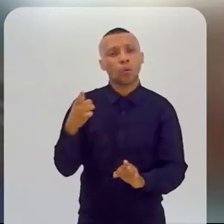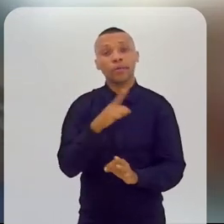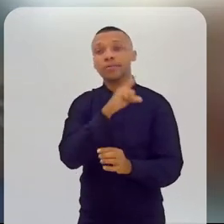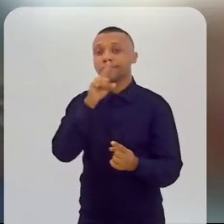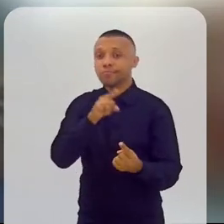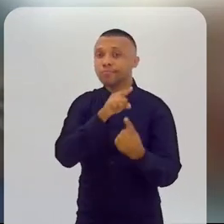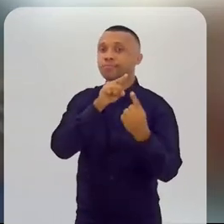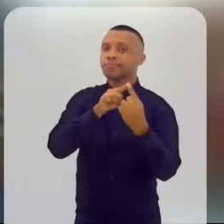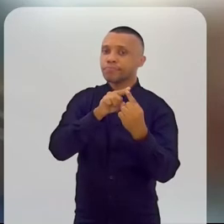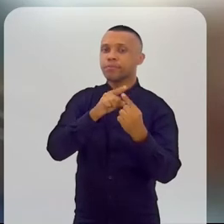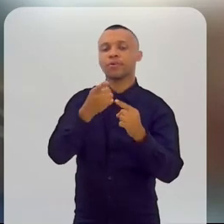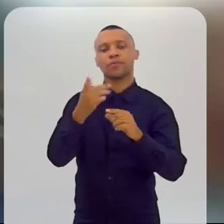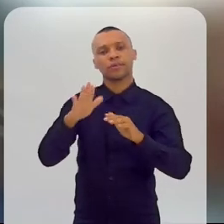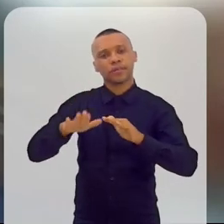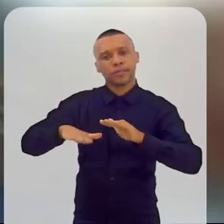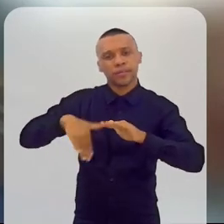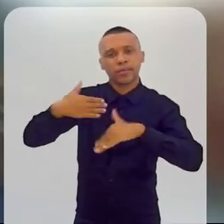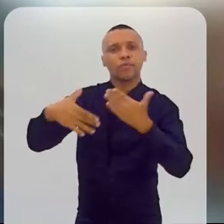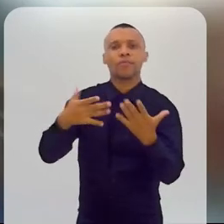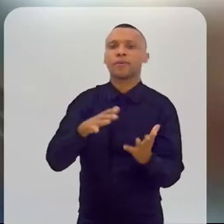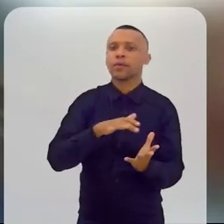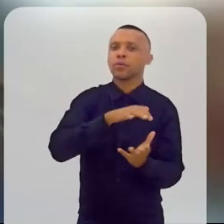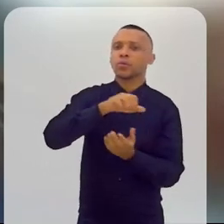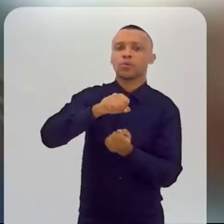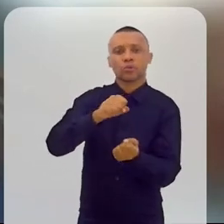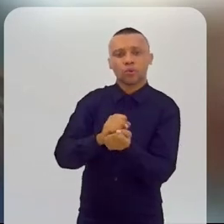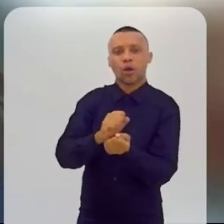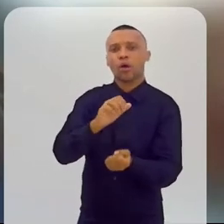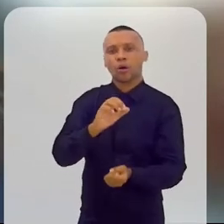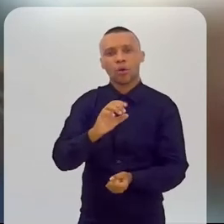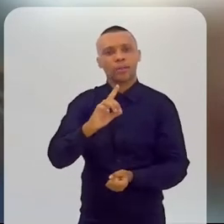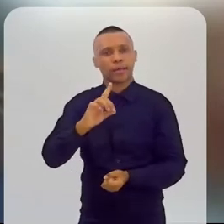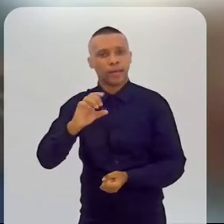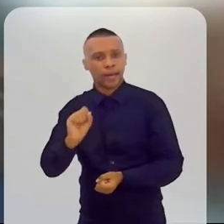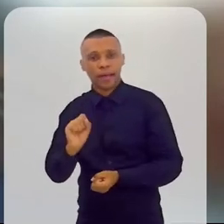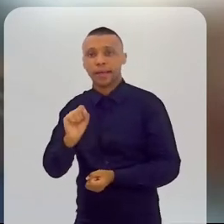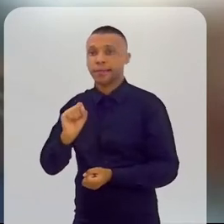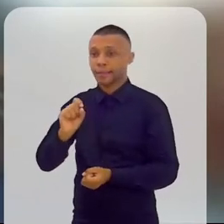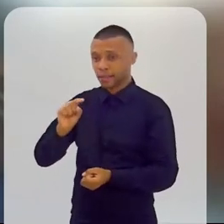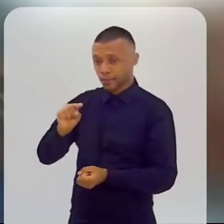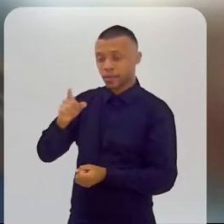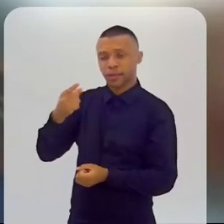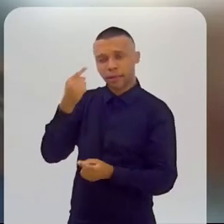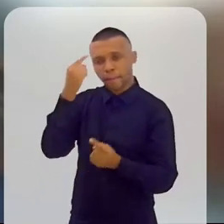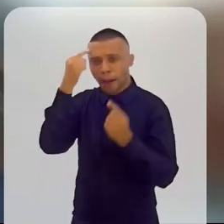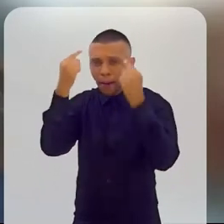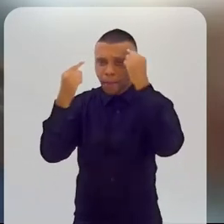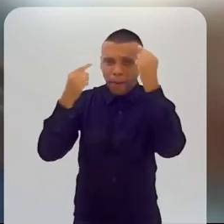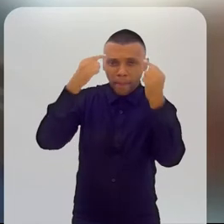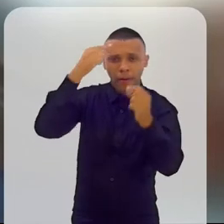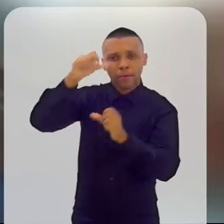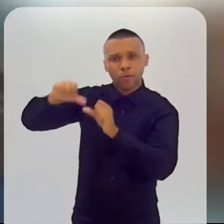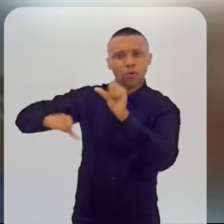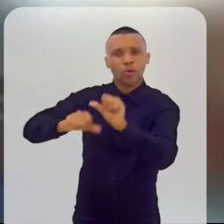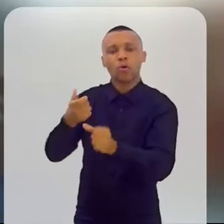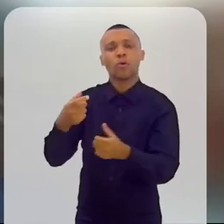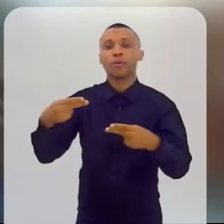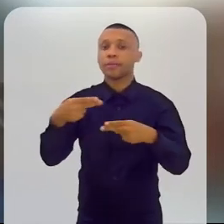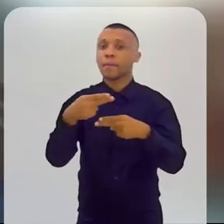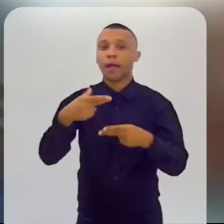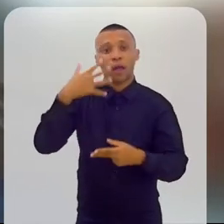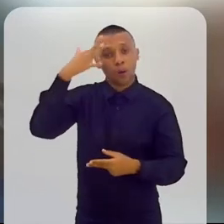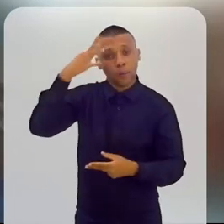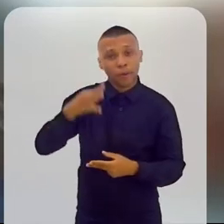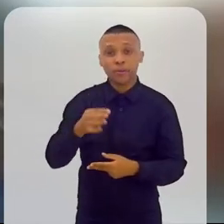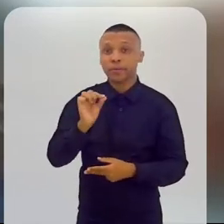alcance todos esses objetivos de desenvolvimento sustentável. E, a partir da inovação e sustentabilidade, o Sebrae compreende